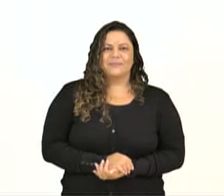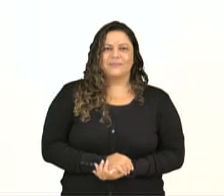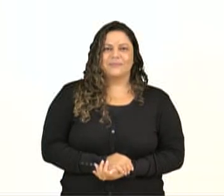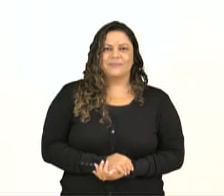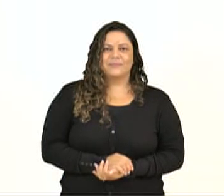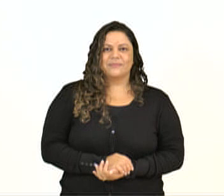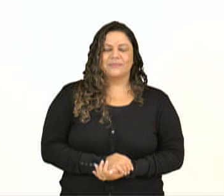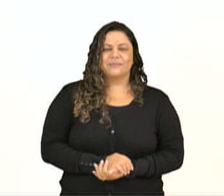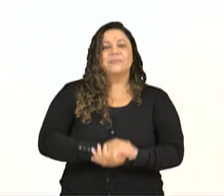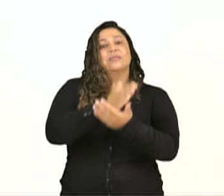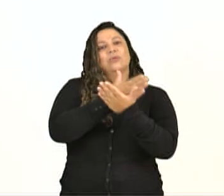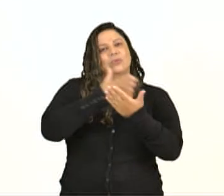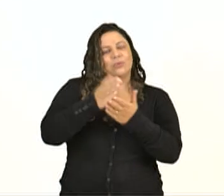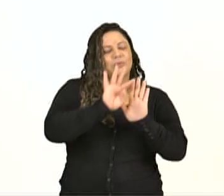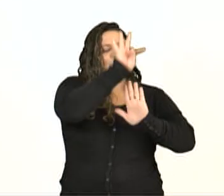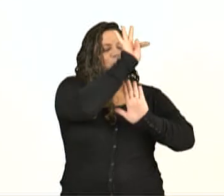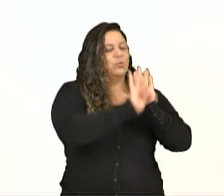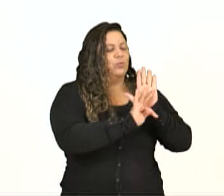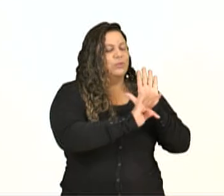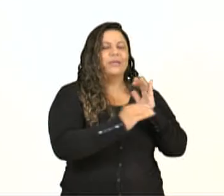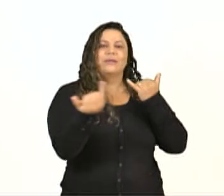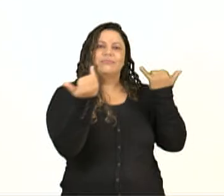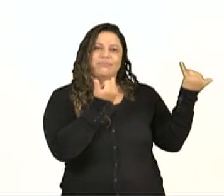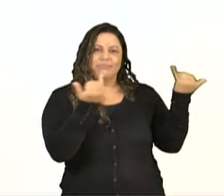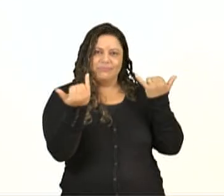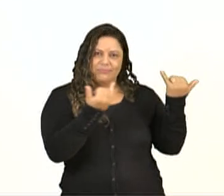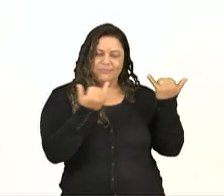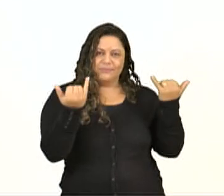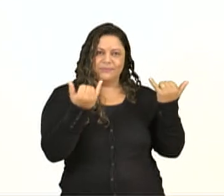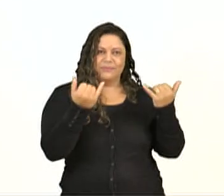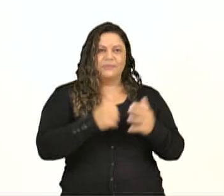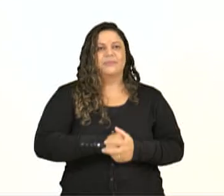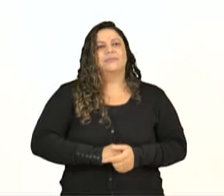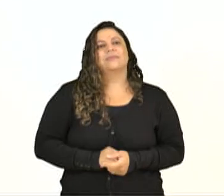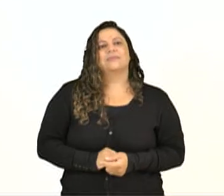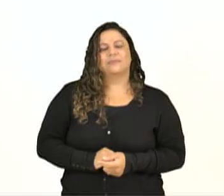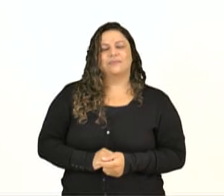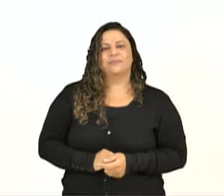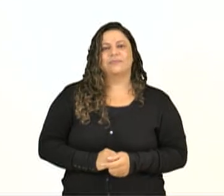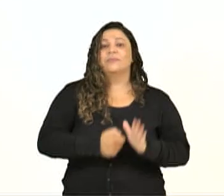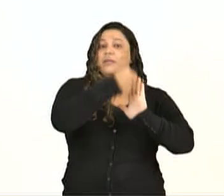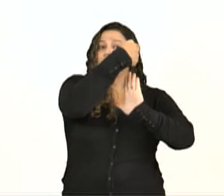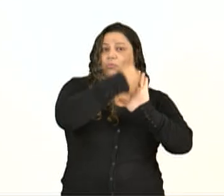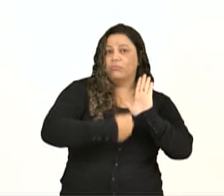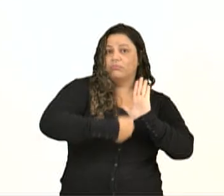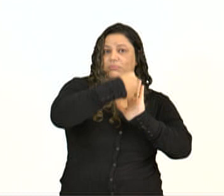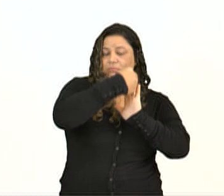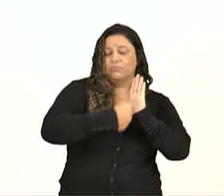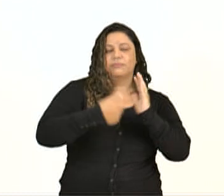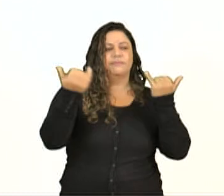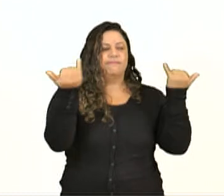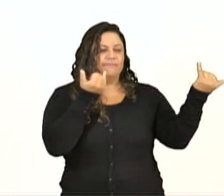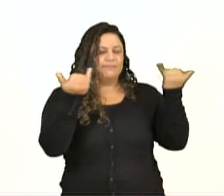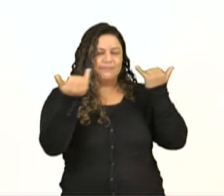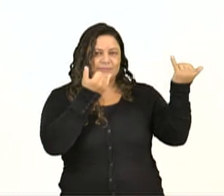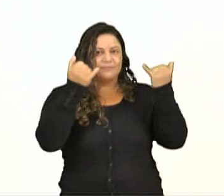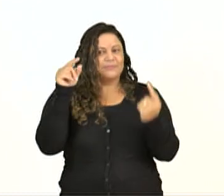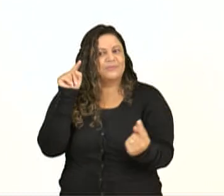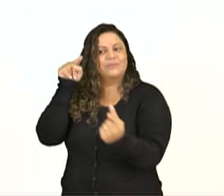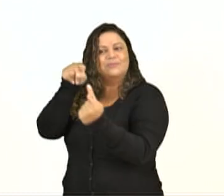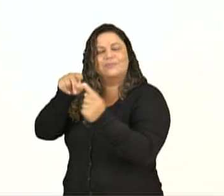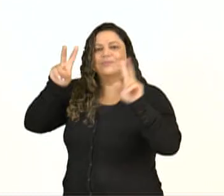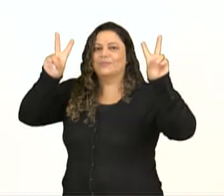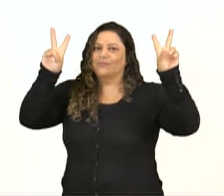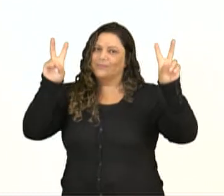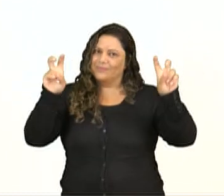Começamos pelo texto informativo. É uma produção textual com informações sobre um determinado